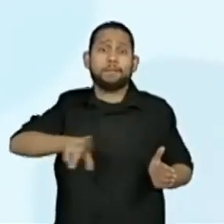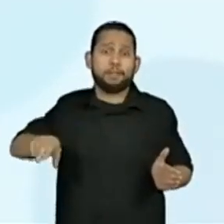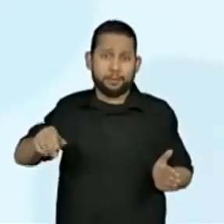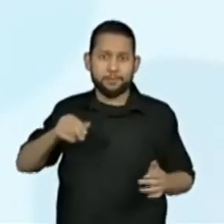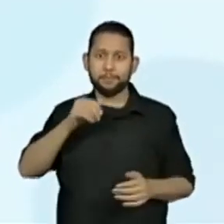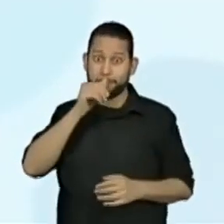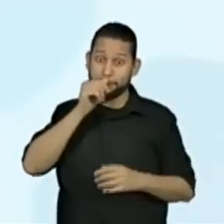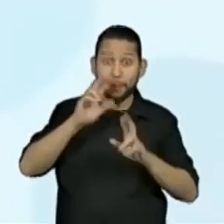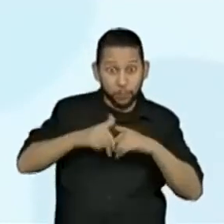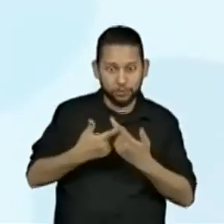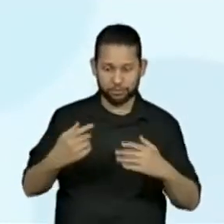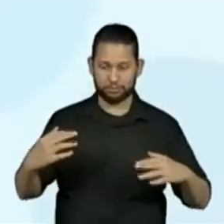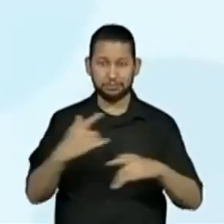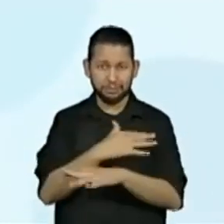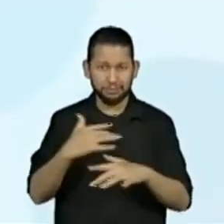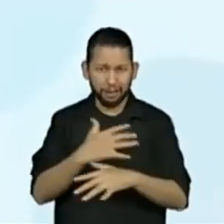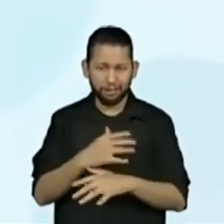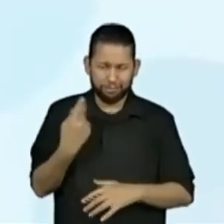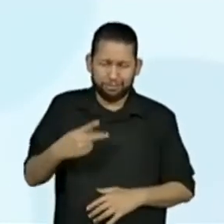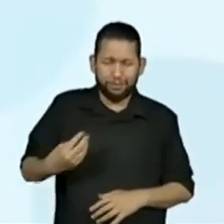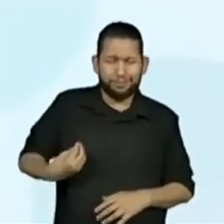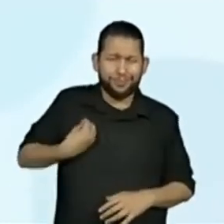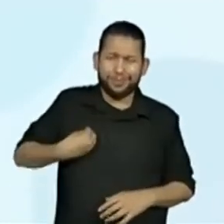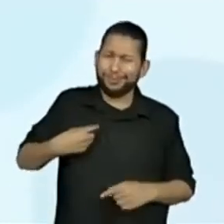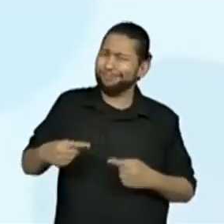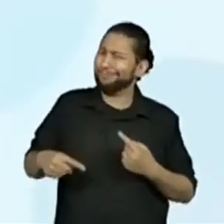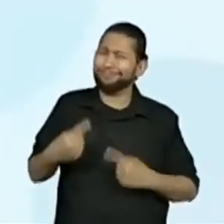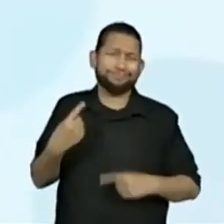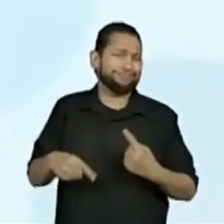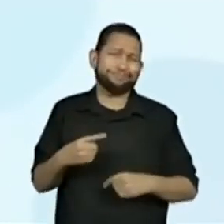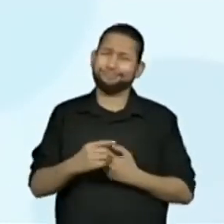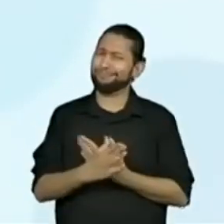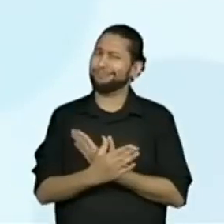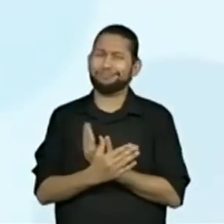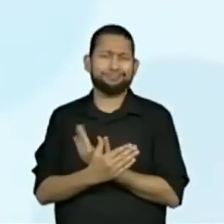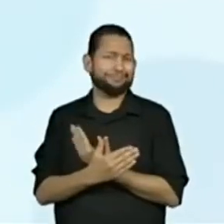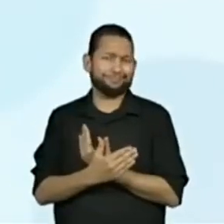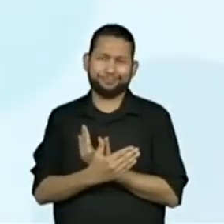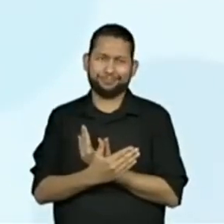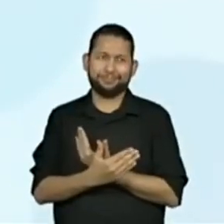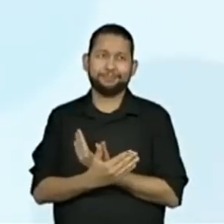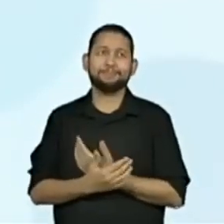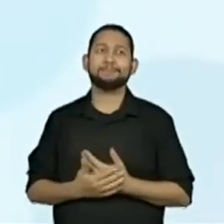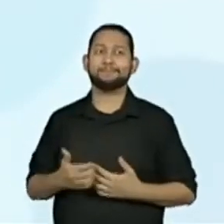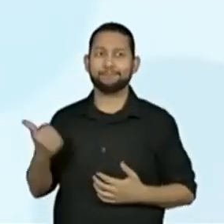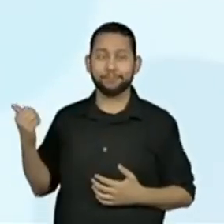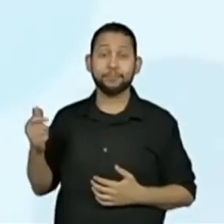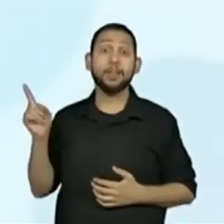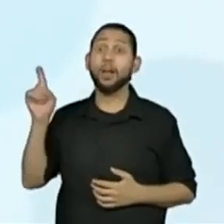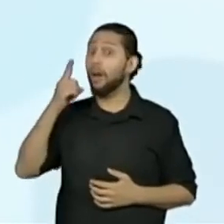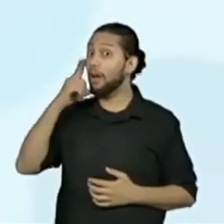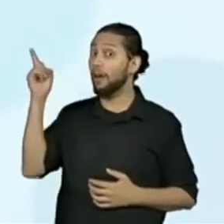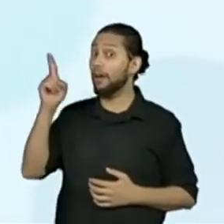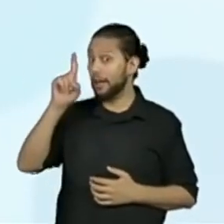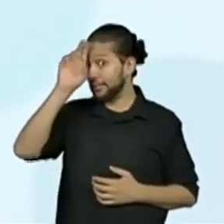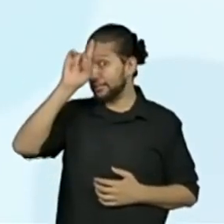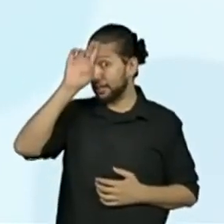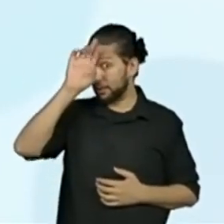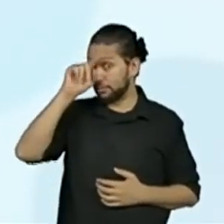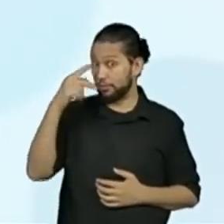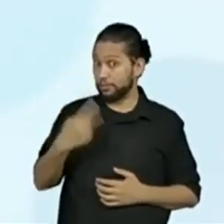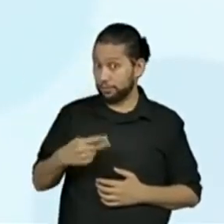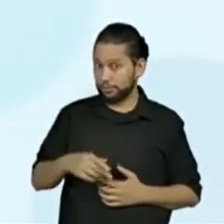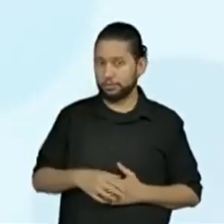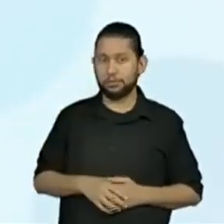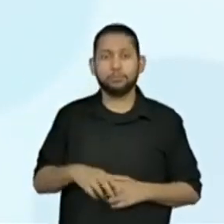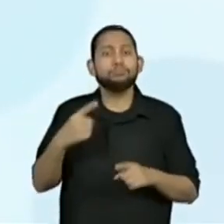insetos viverem. Então, já sabemos que a borboleta é um inseto. Além da falta de